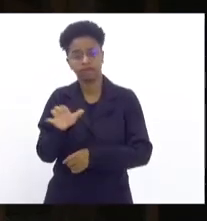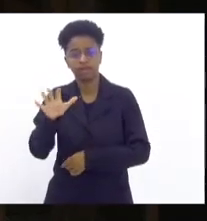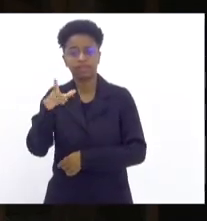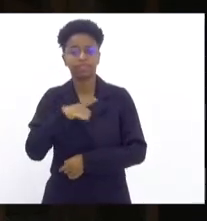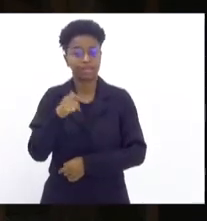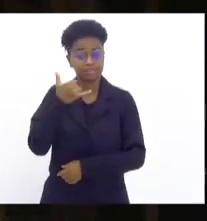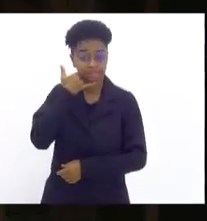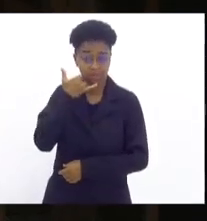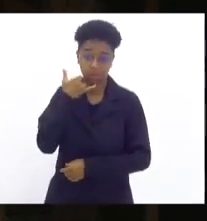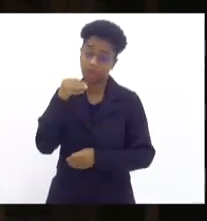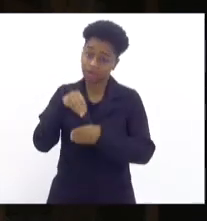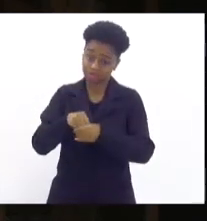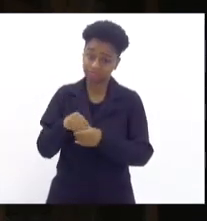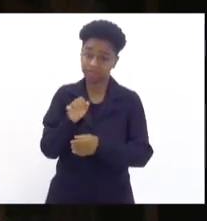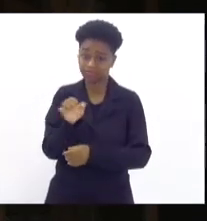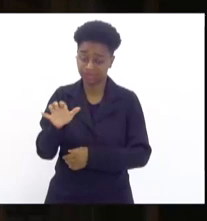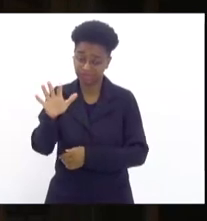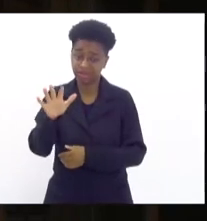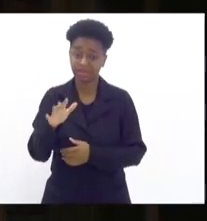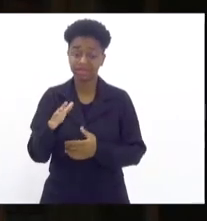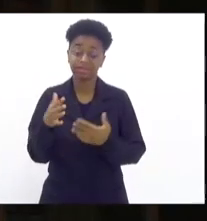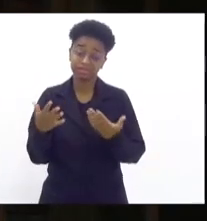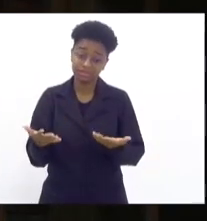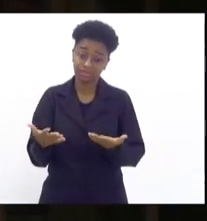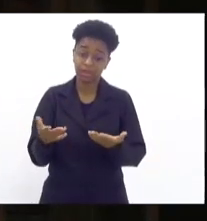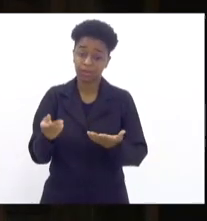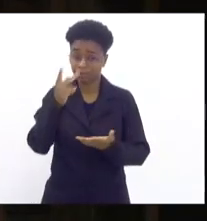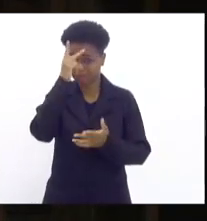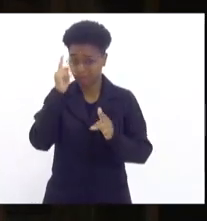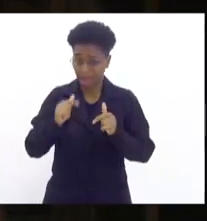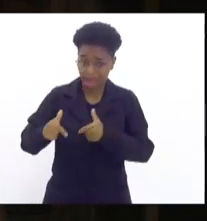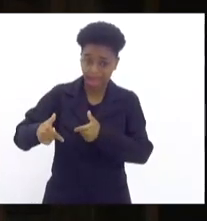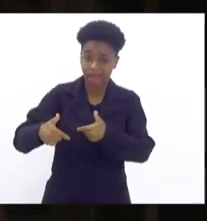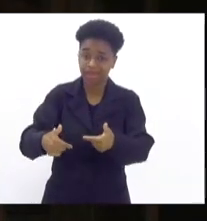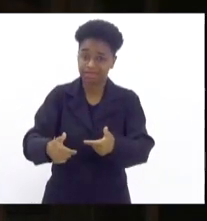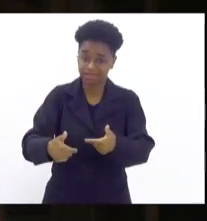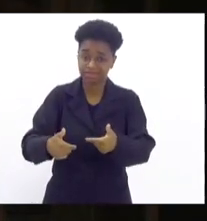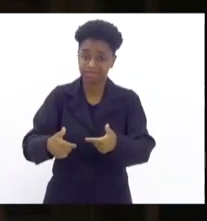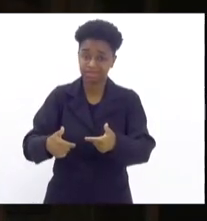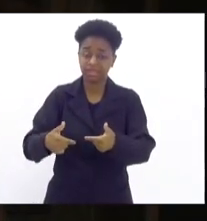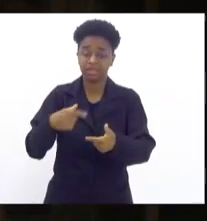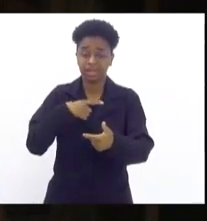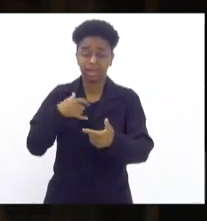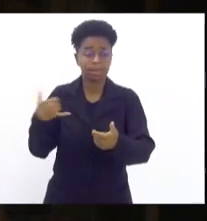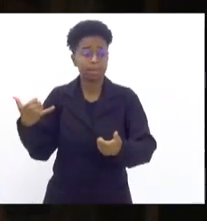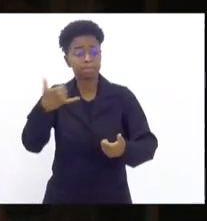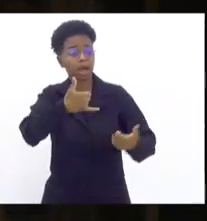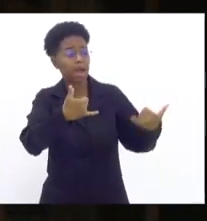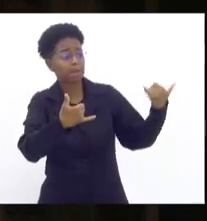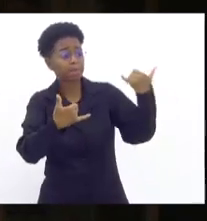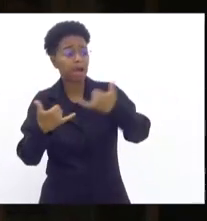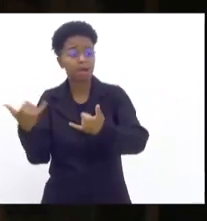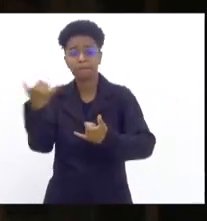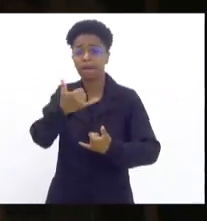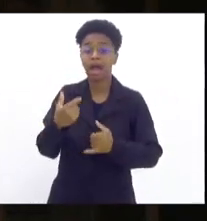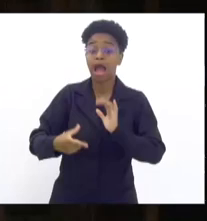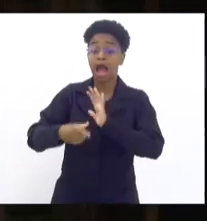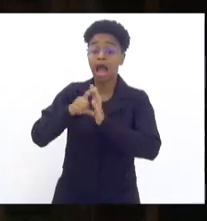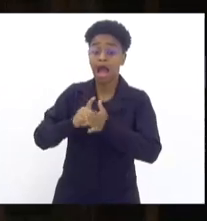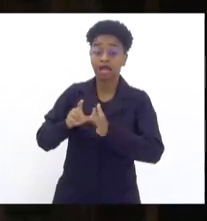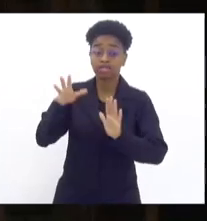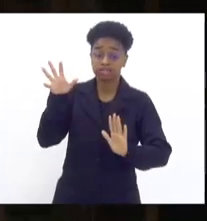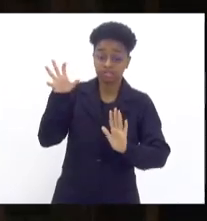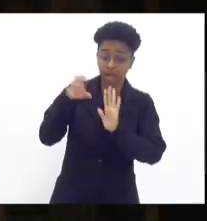celular, os marginais estão agindo com a atuação de batedores, antes de um assalto ser